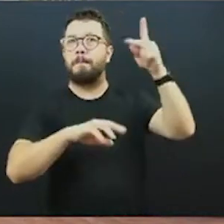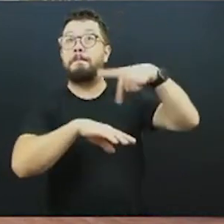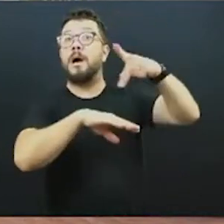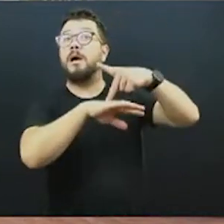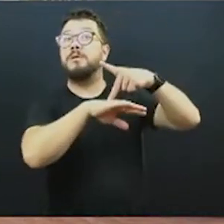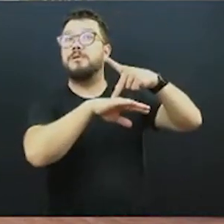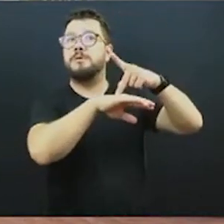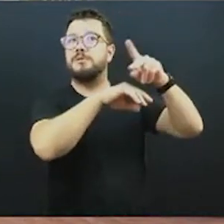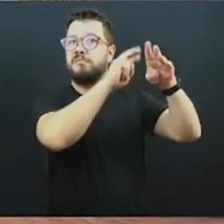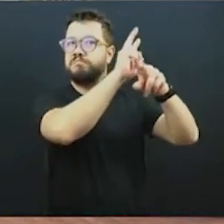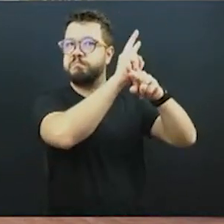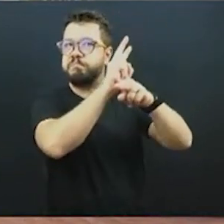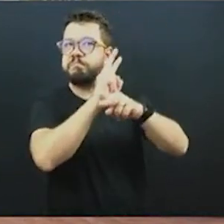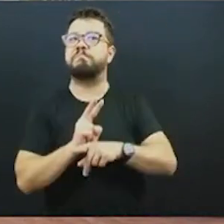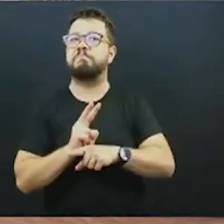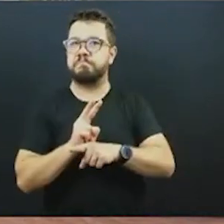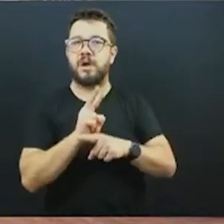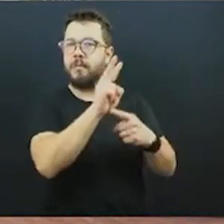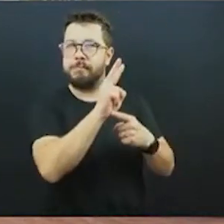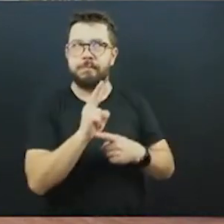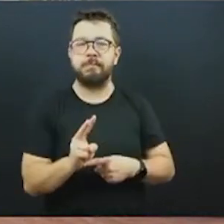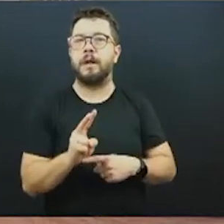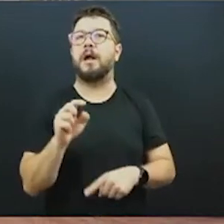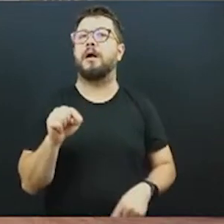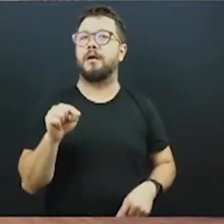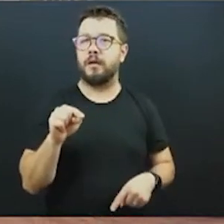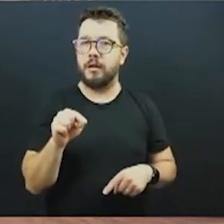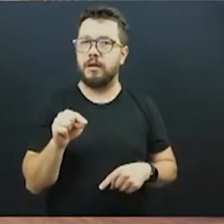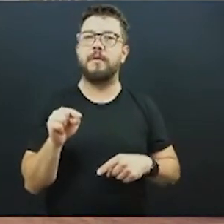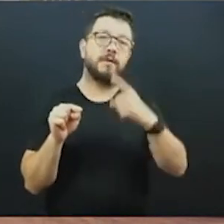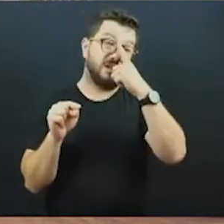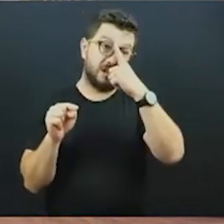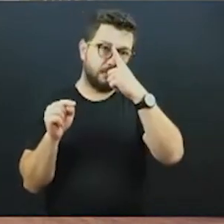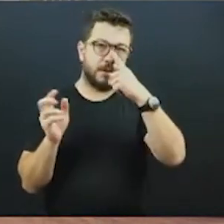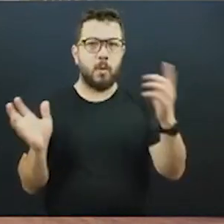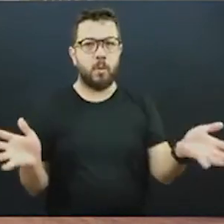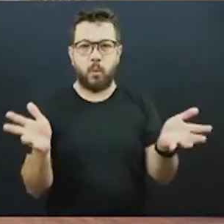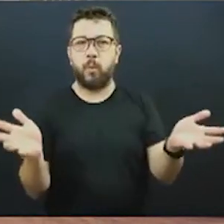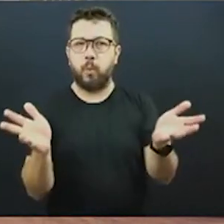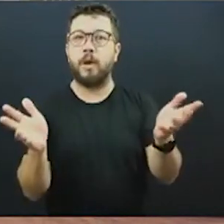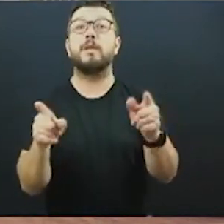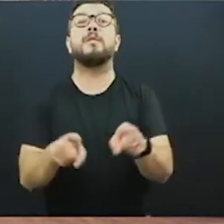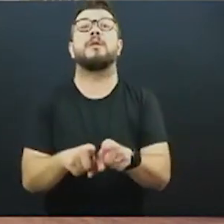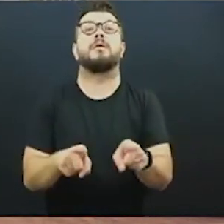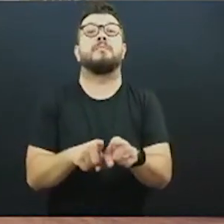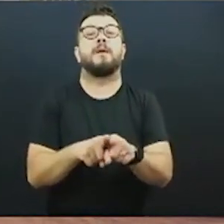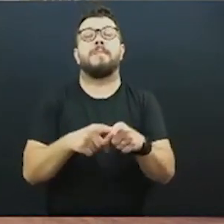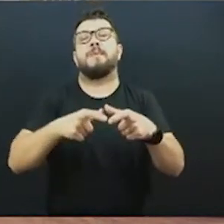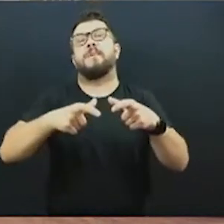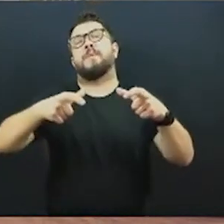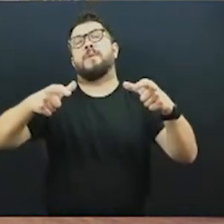velocidade ao sistema do Inter 2, com isso, publicar que mais pessoas utilizem o ônibus,